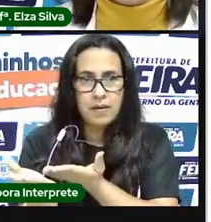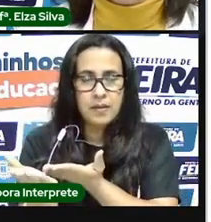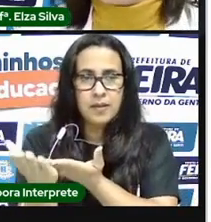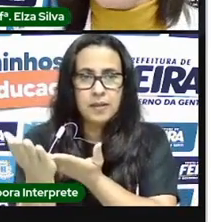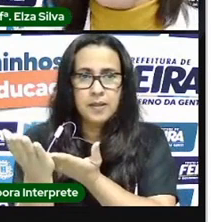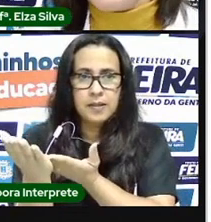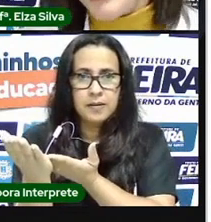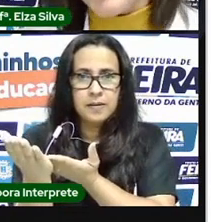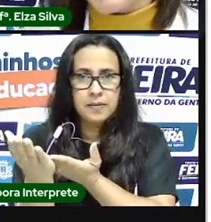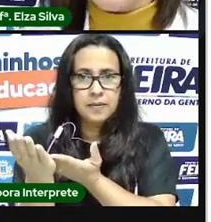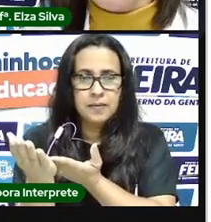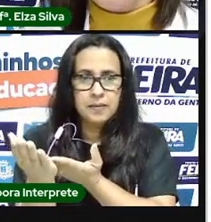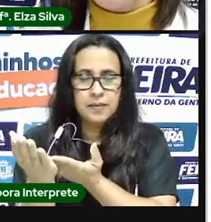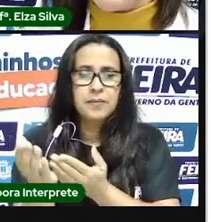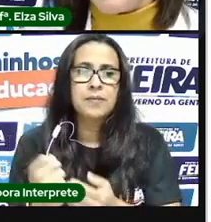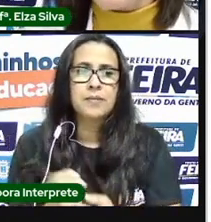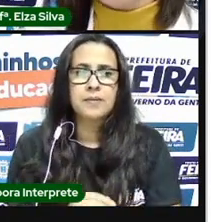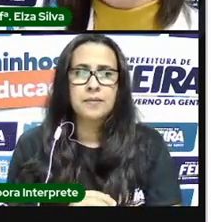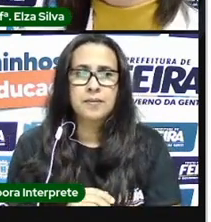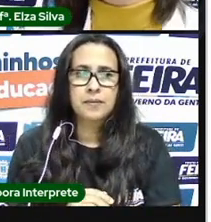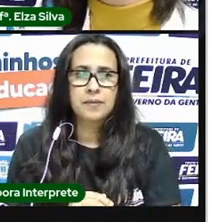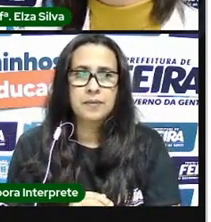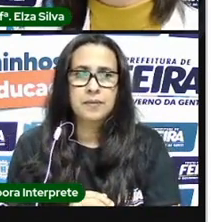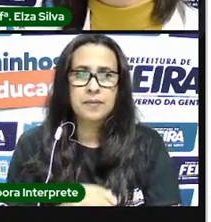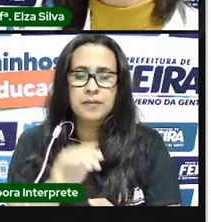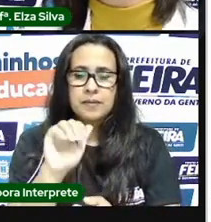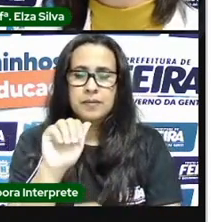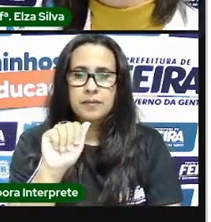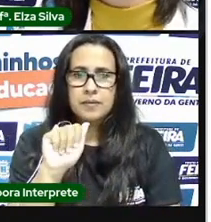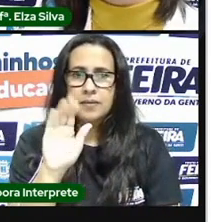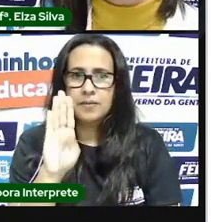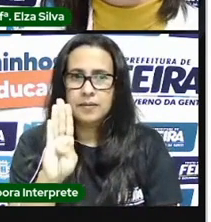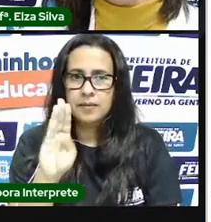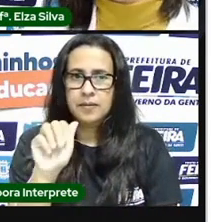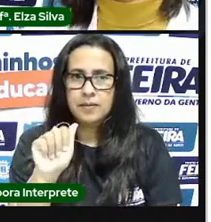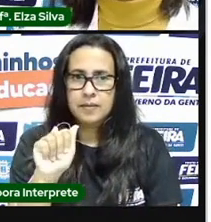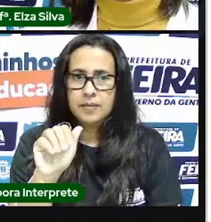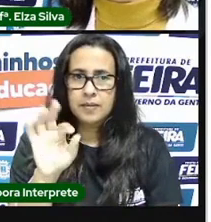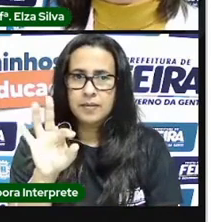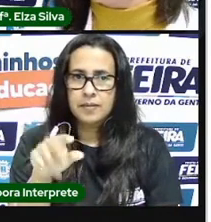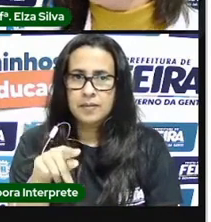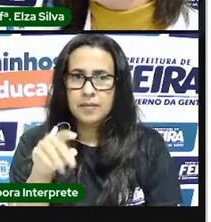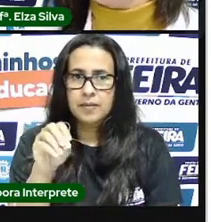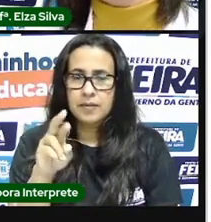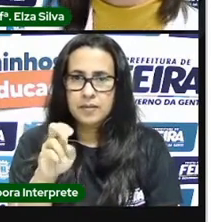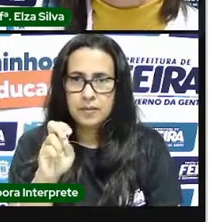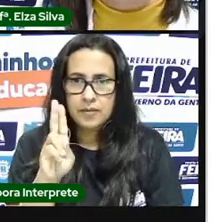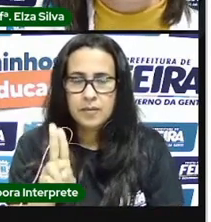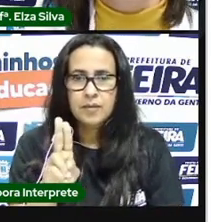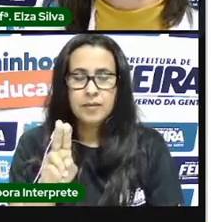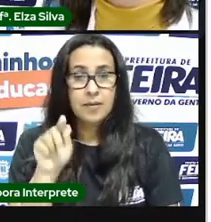figura enigmática não é meus alunos. Se nós ficarmos aqui contemplando